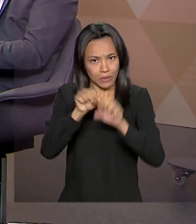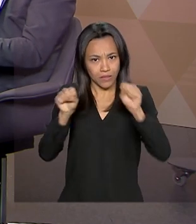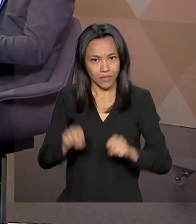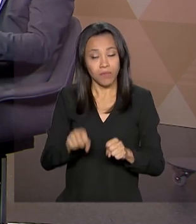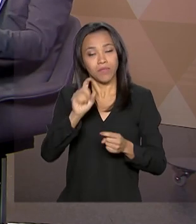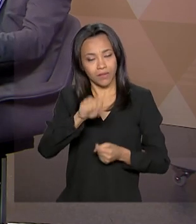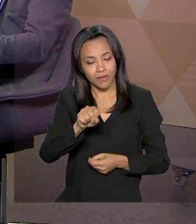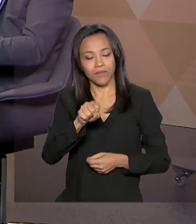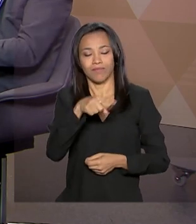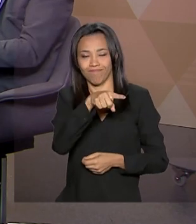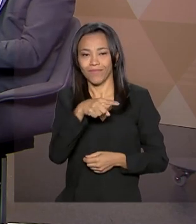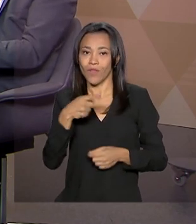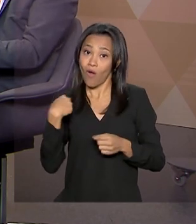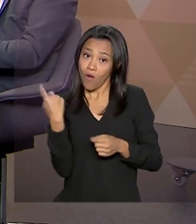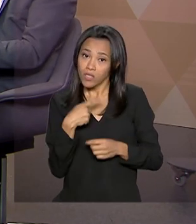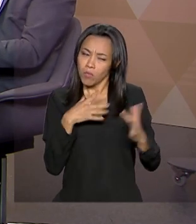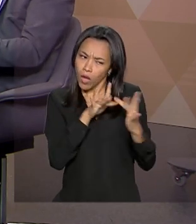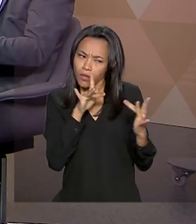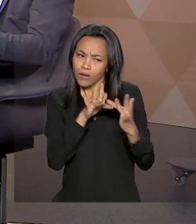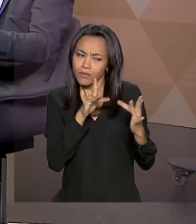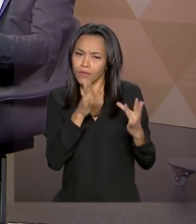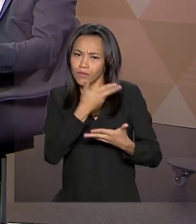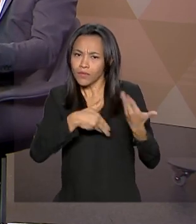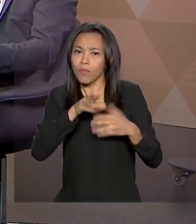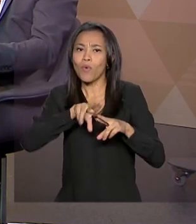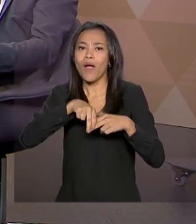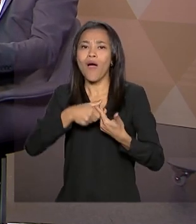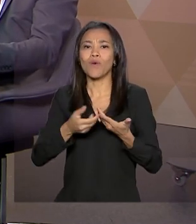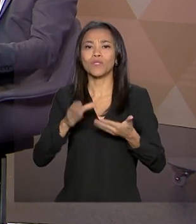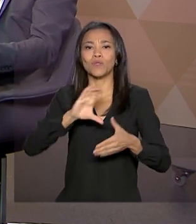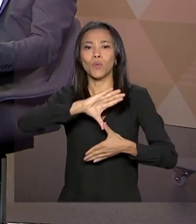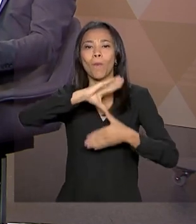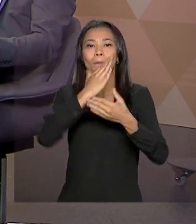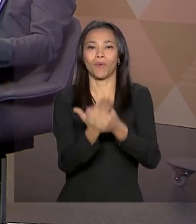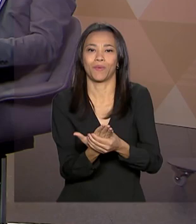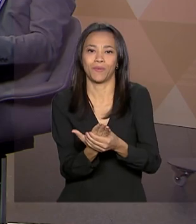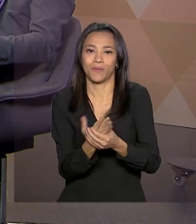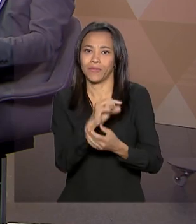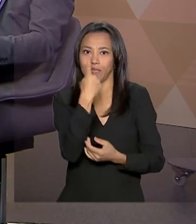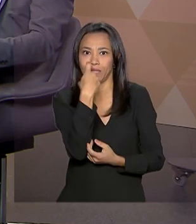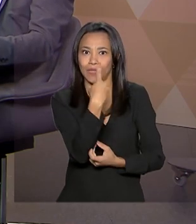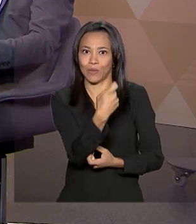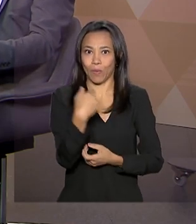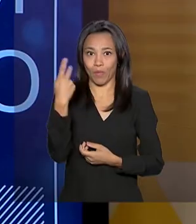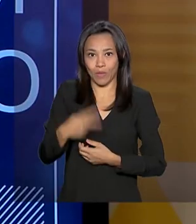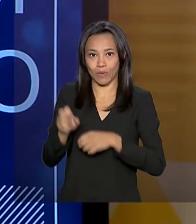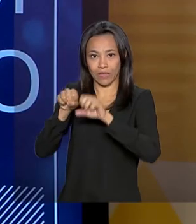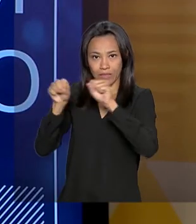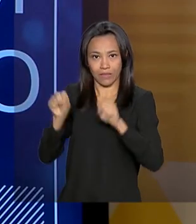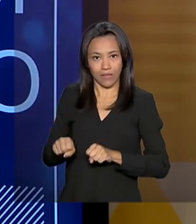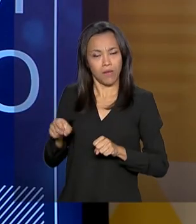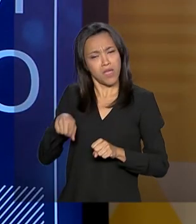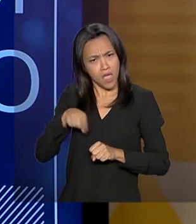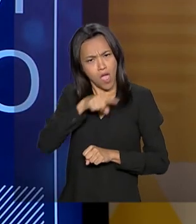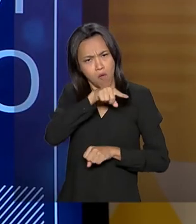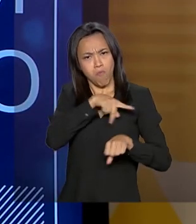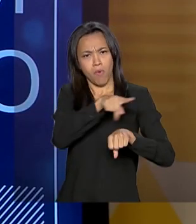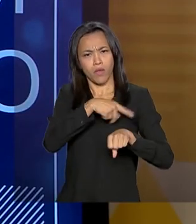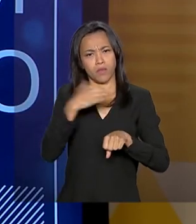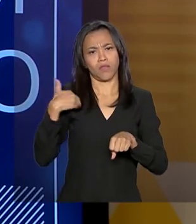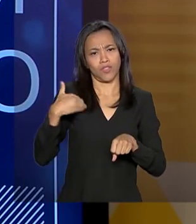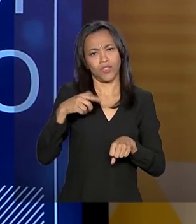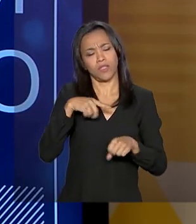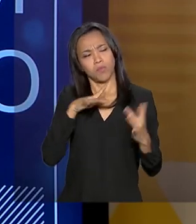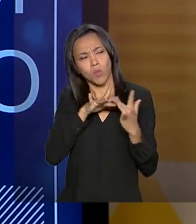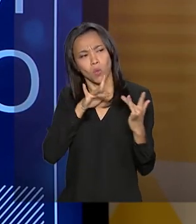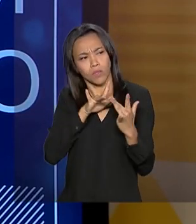a Argentina em razão do Mercosul. Então, a Argentina se interessou. E é também um país com o qual nós temos, em razão também